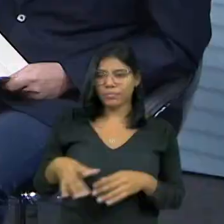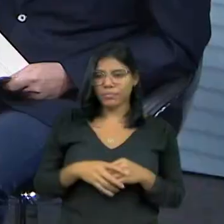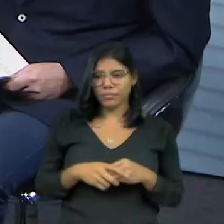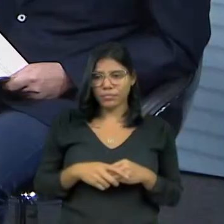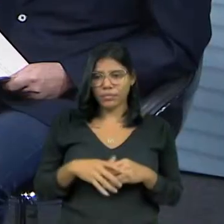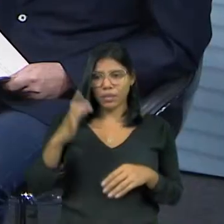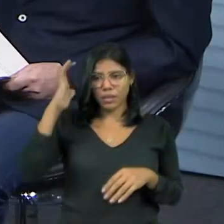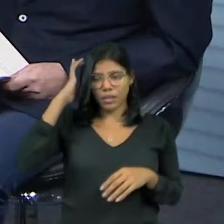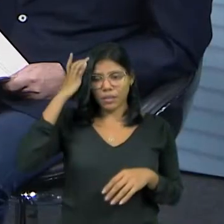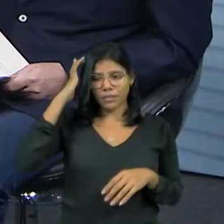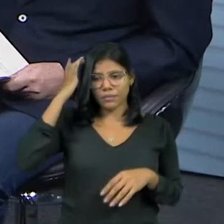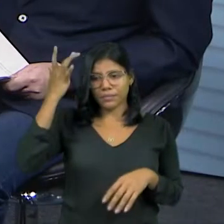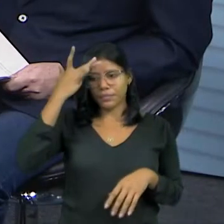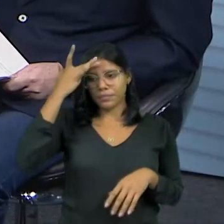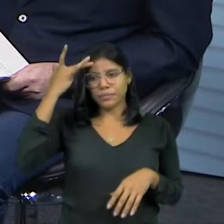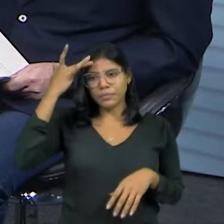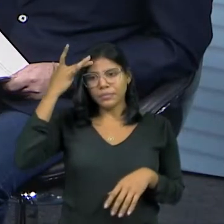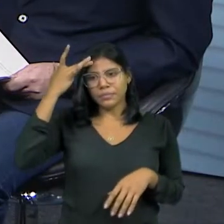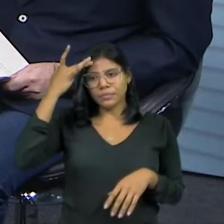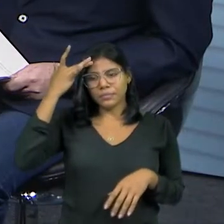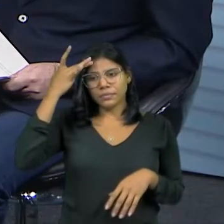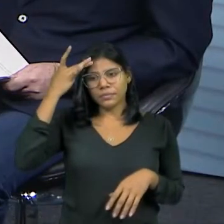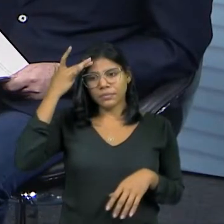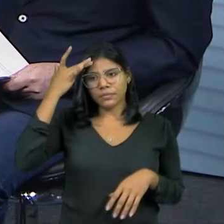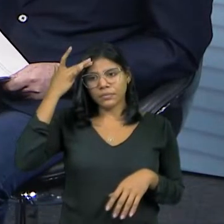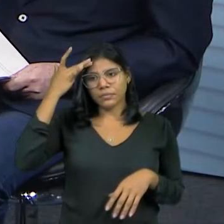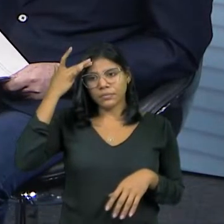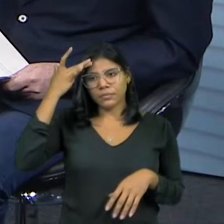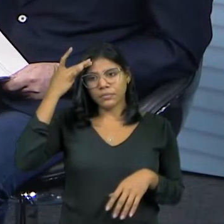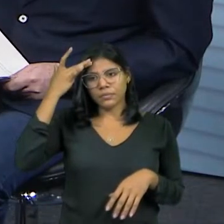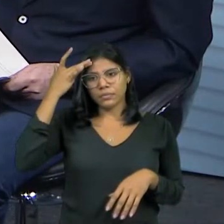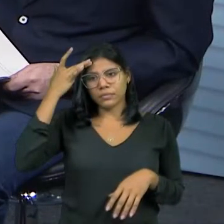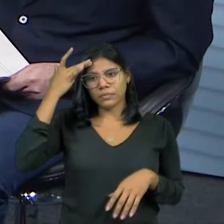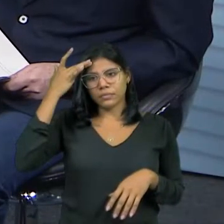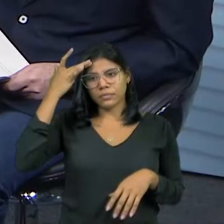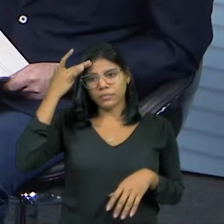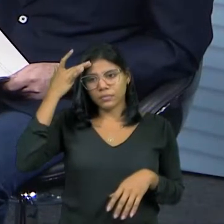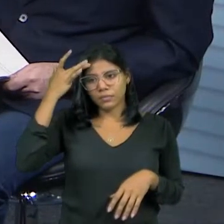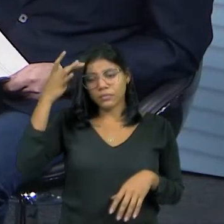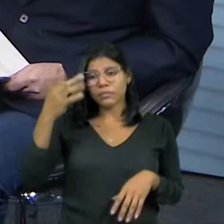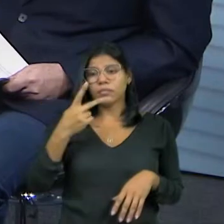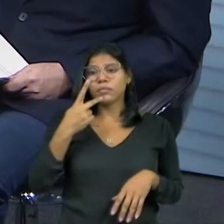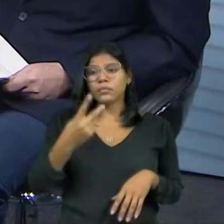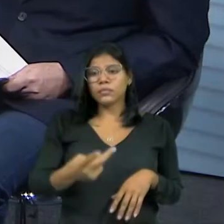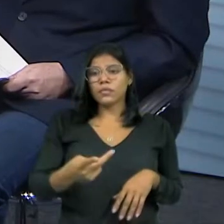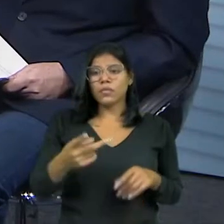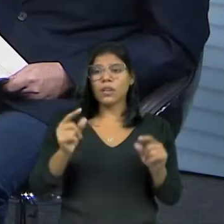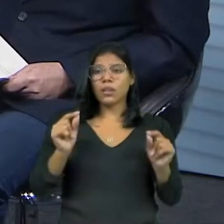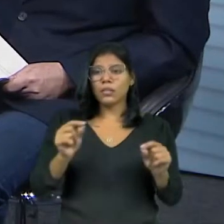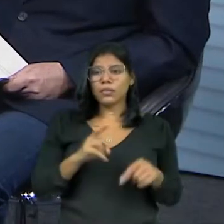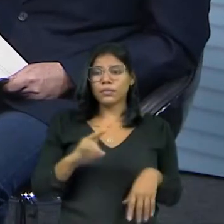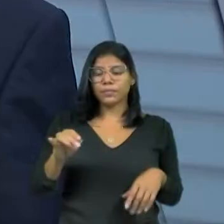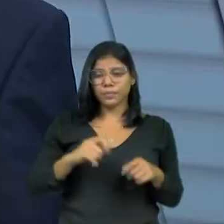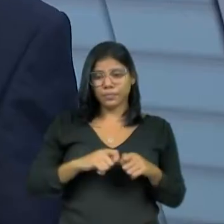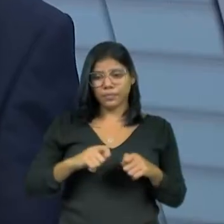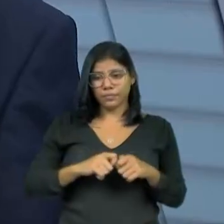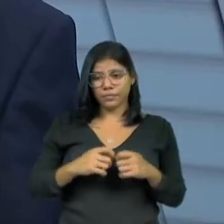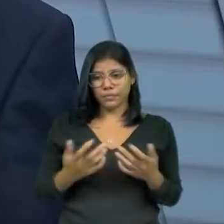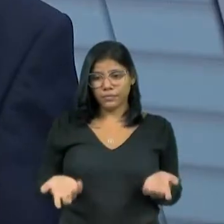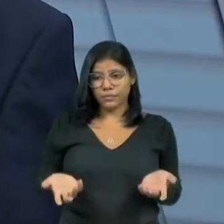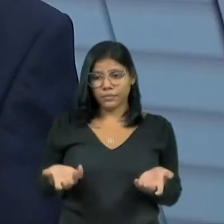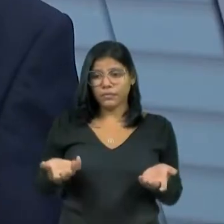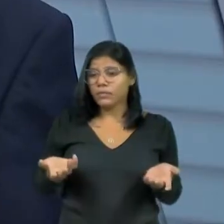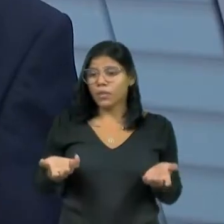acho que o candidato que tocar, doutora, diga para o seu eleitor o que você pretende fazer, quais são as suas